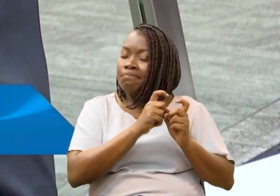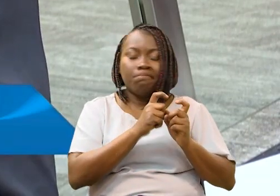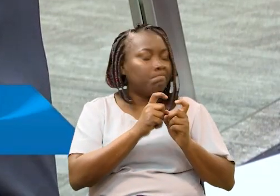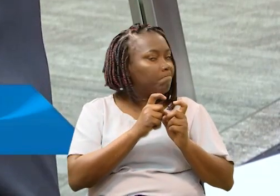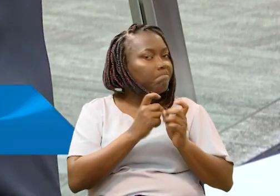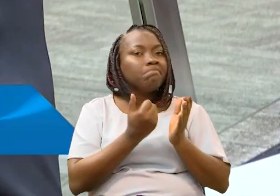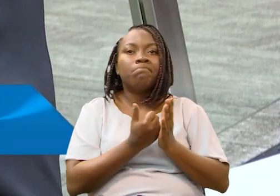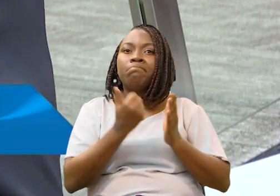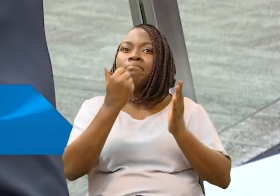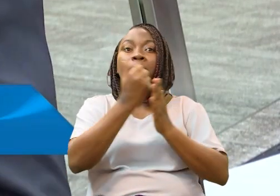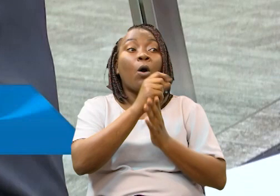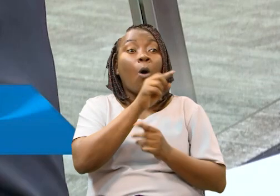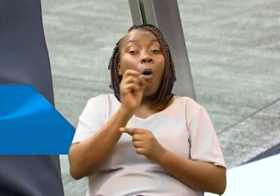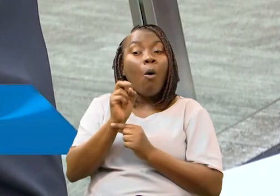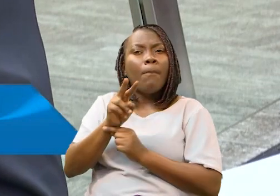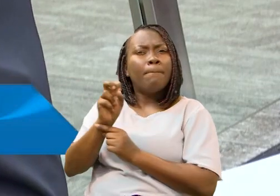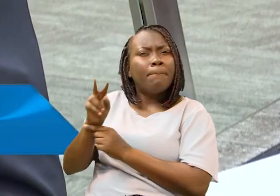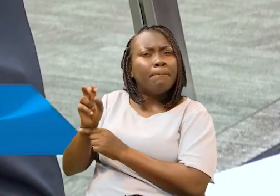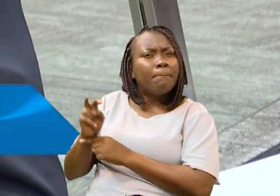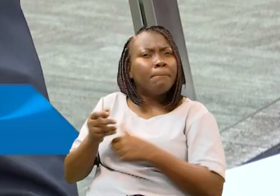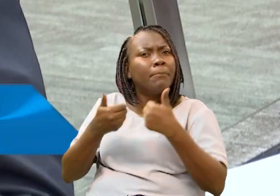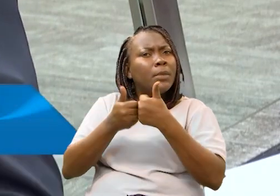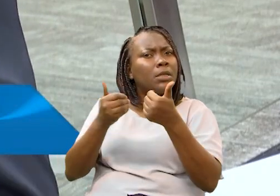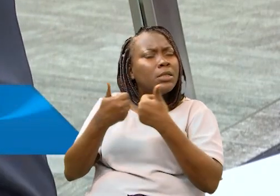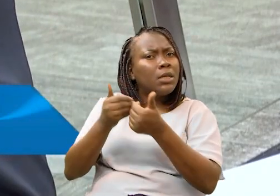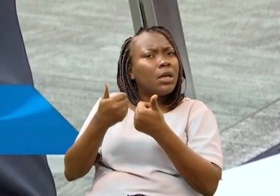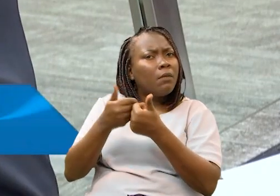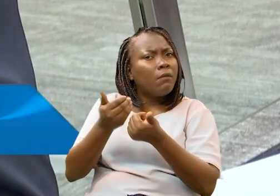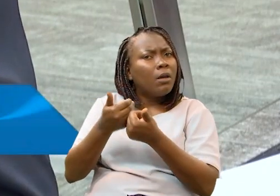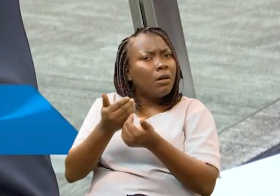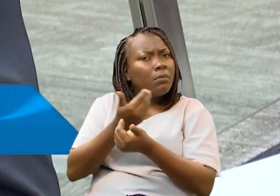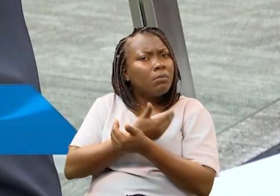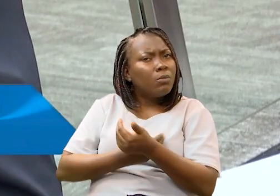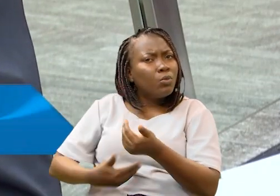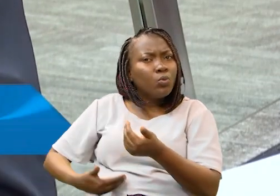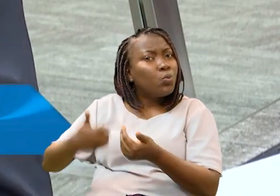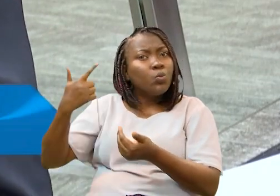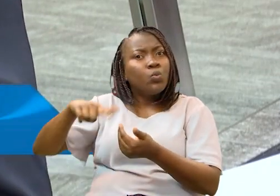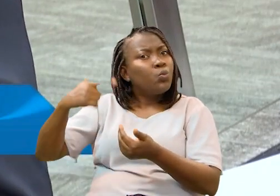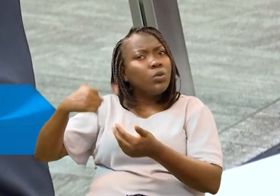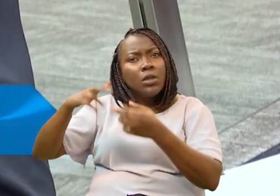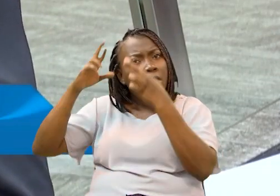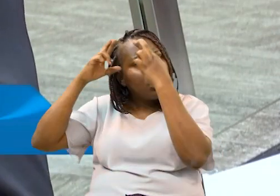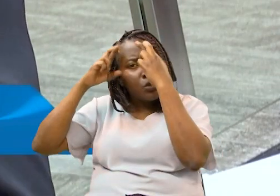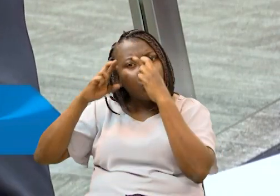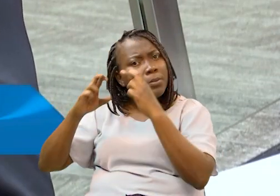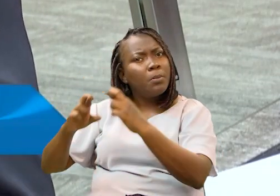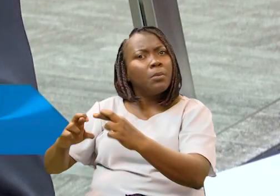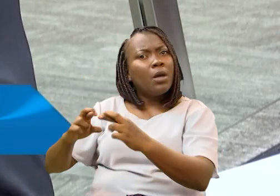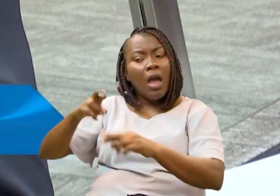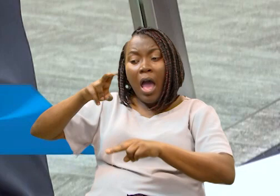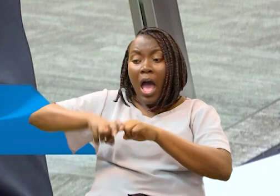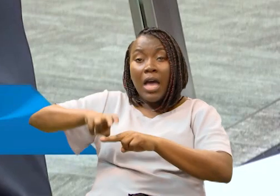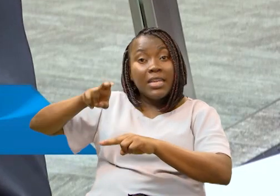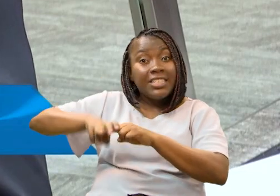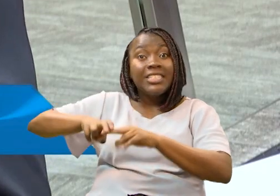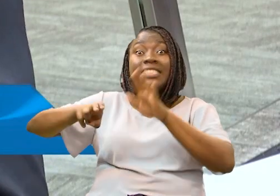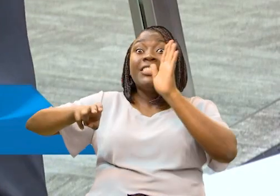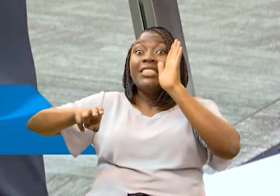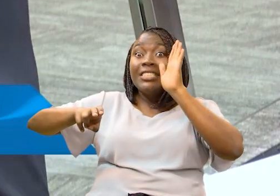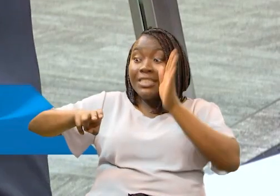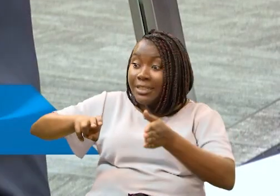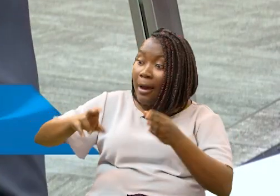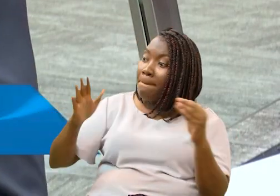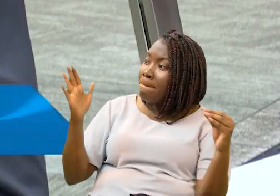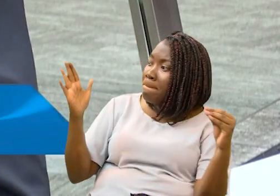só fazer essa discussão. É preciso você observar que no transporte público não tem o devido respeito aos